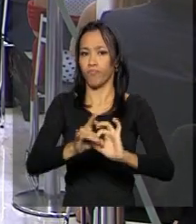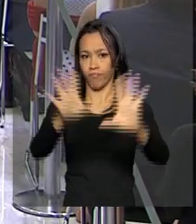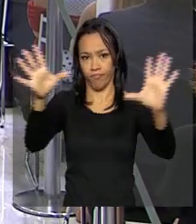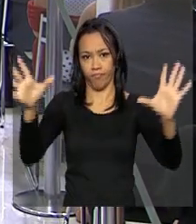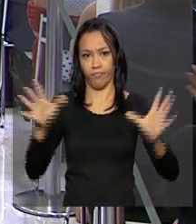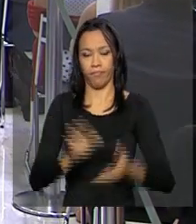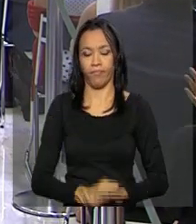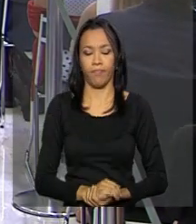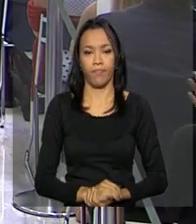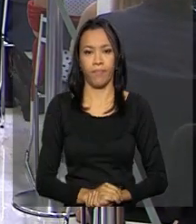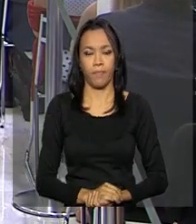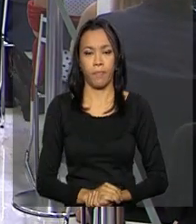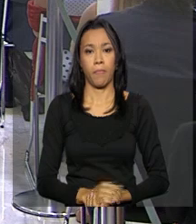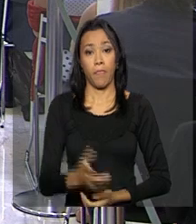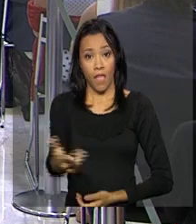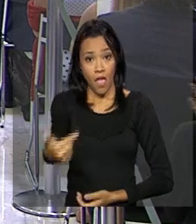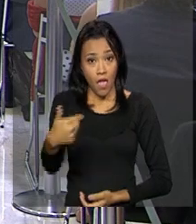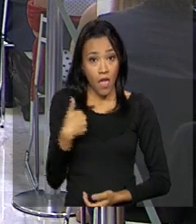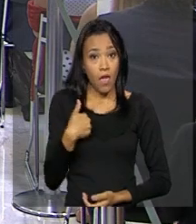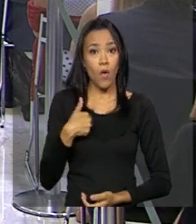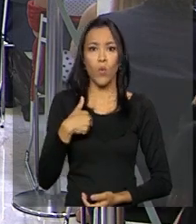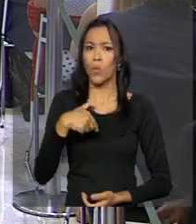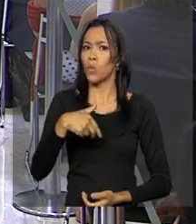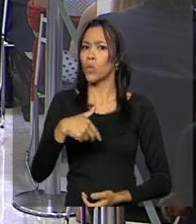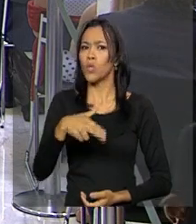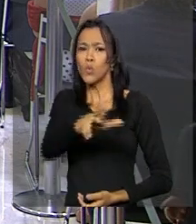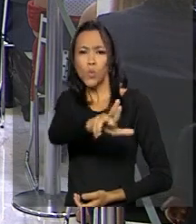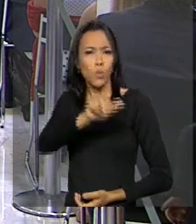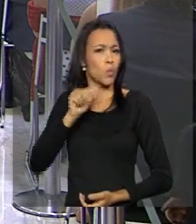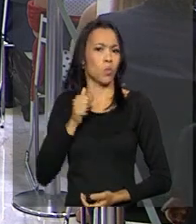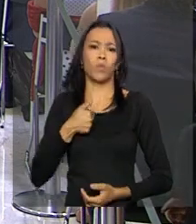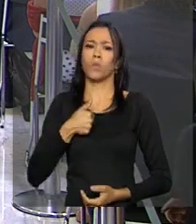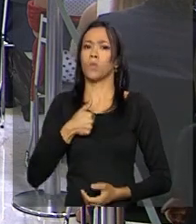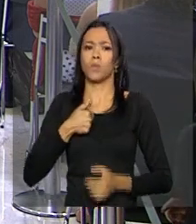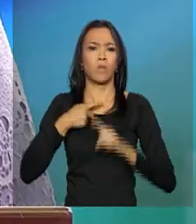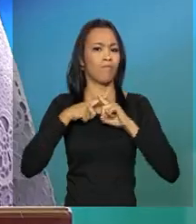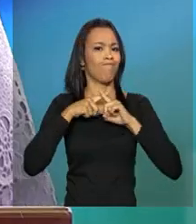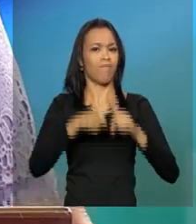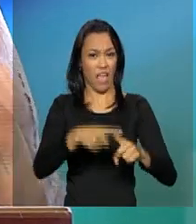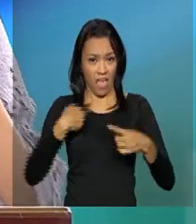O jamais renunciarei.